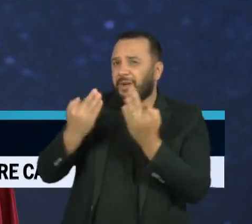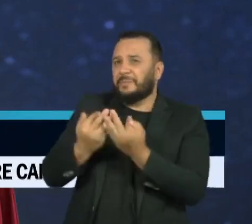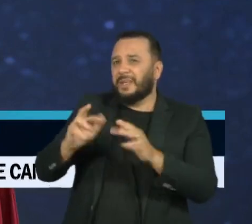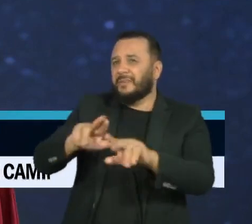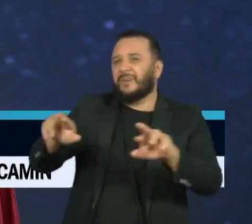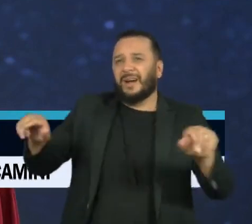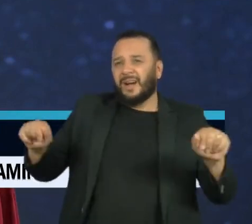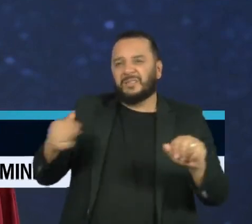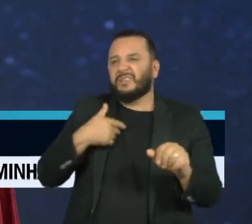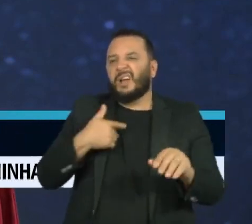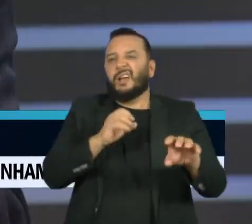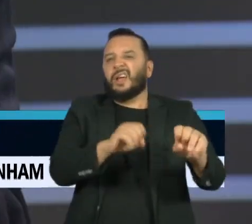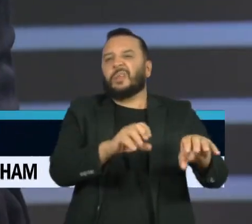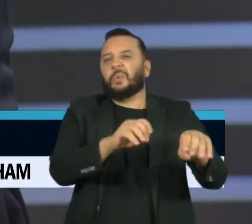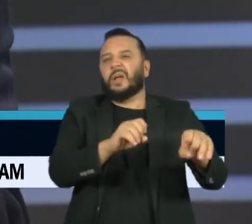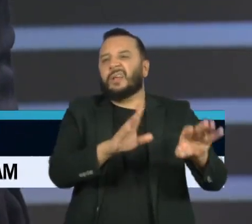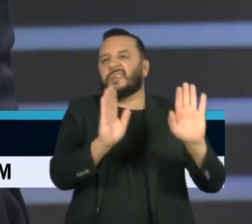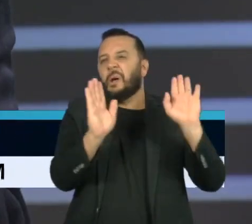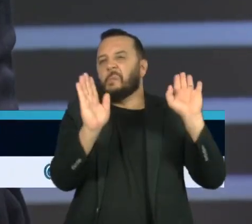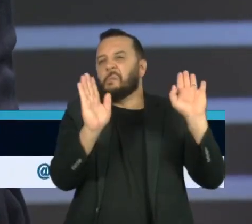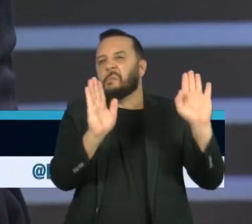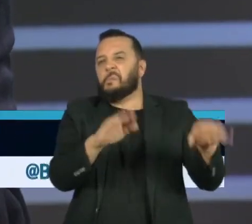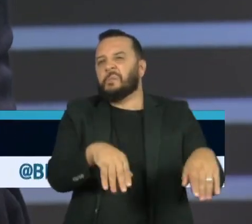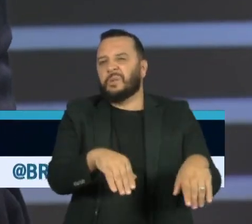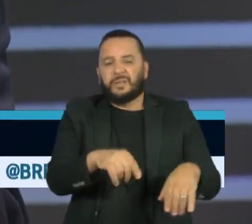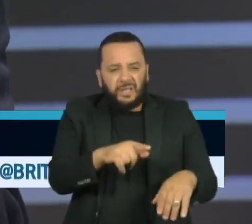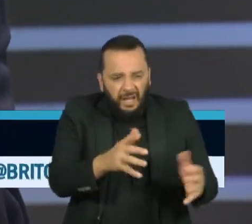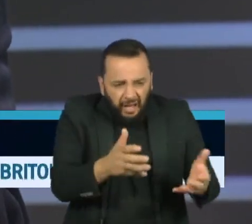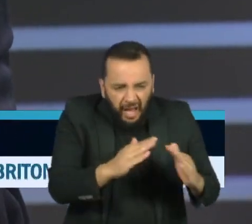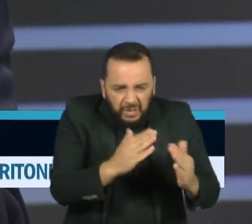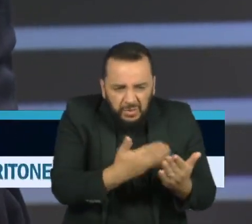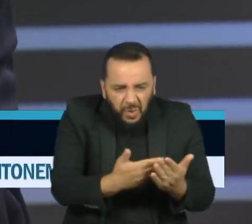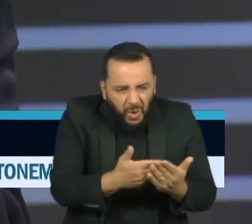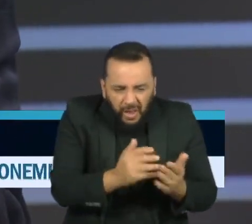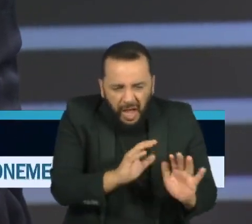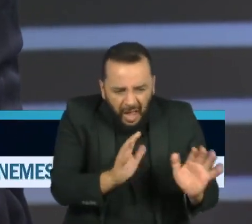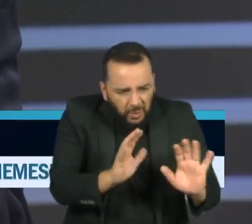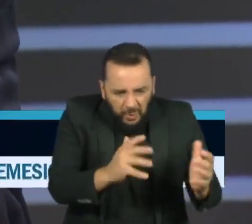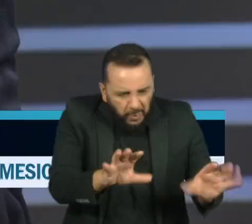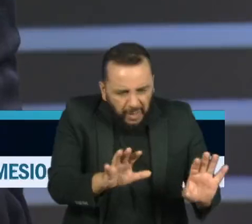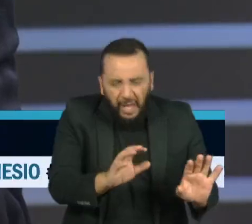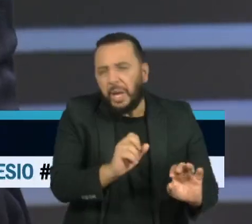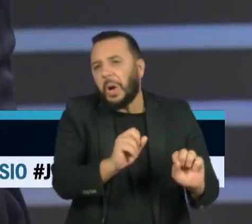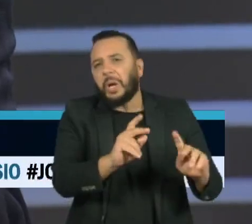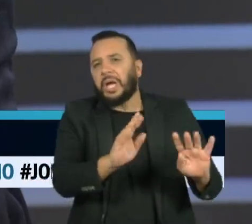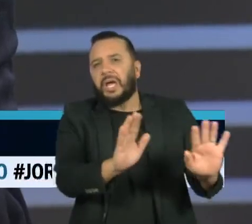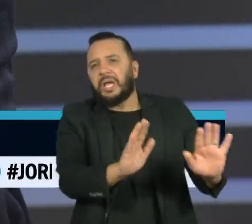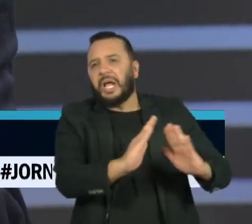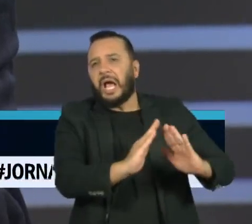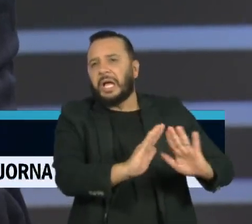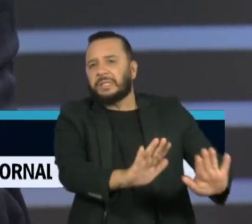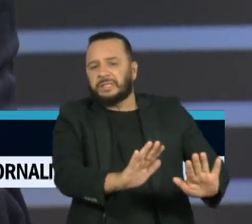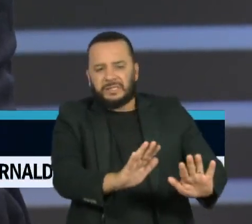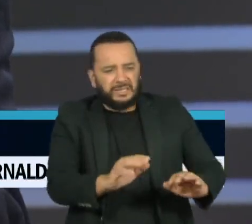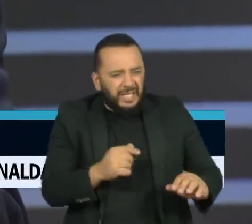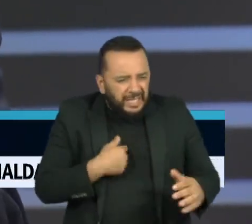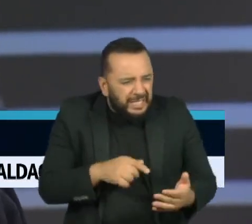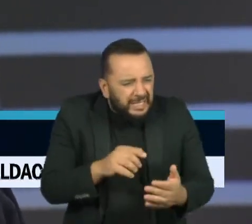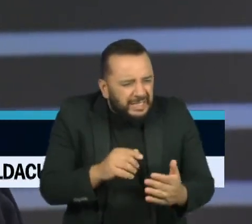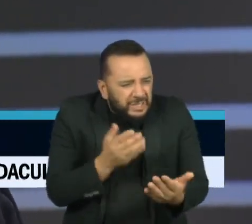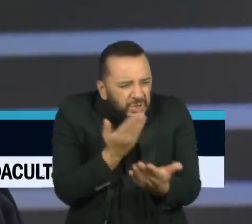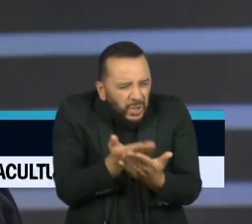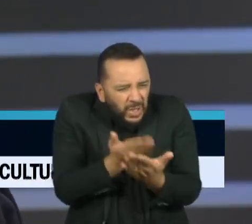isso. Não valorizam. Não fazem as crianças irem para a escola, não ajudam a criança a fazer as